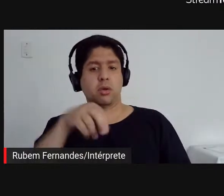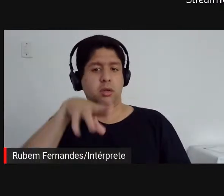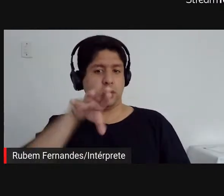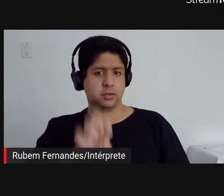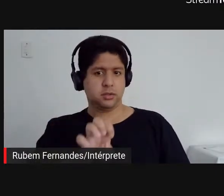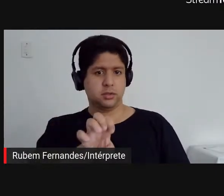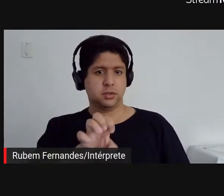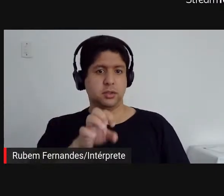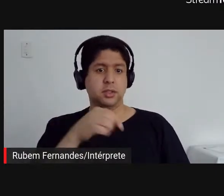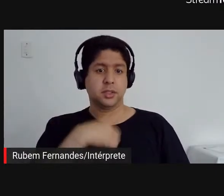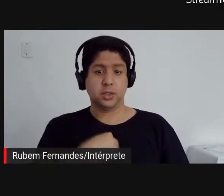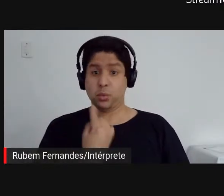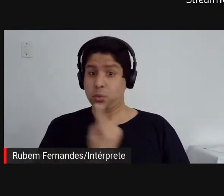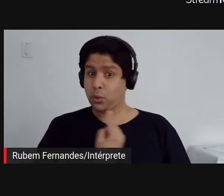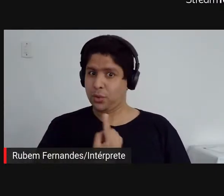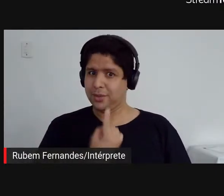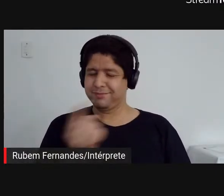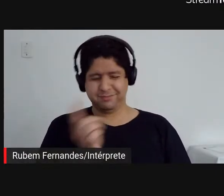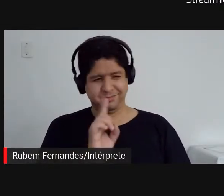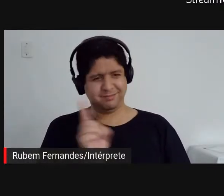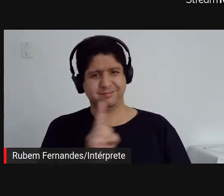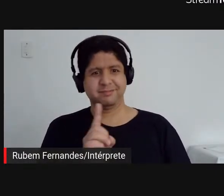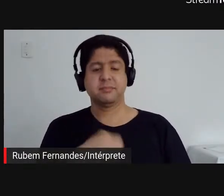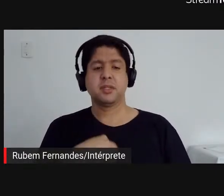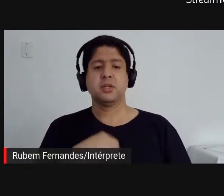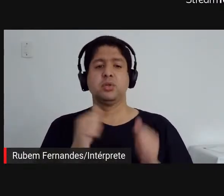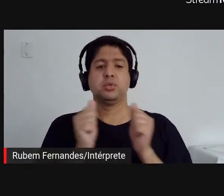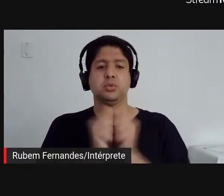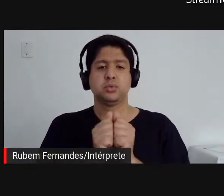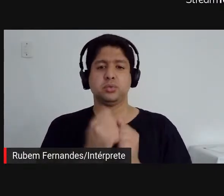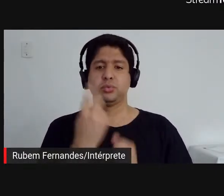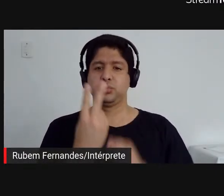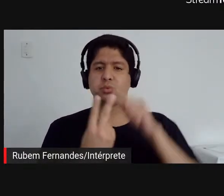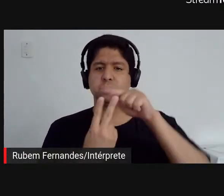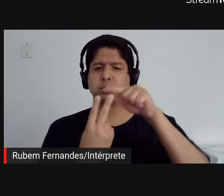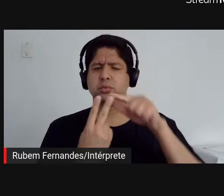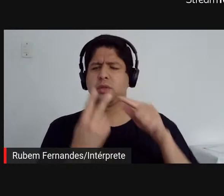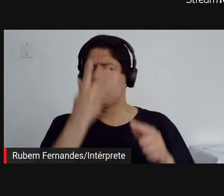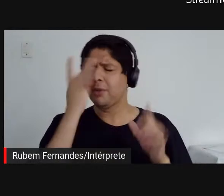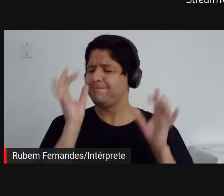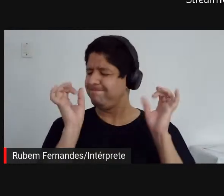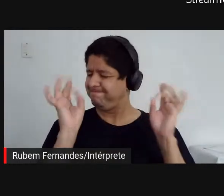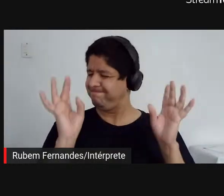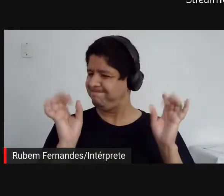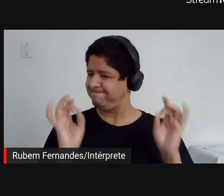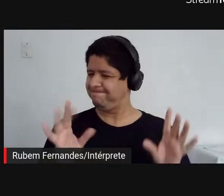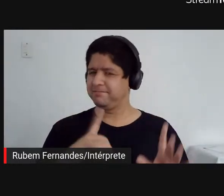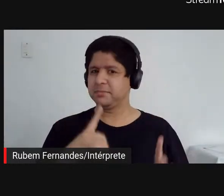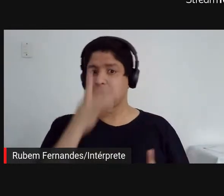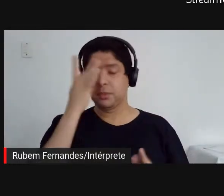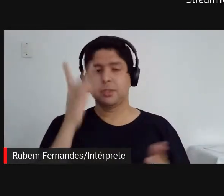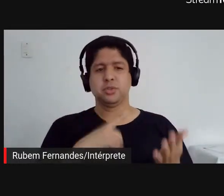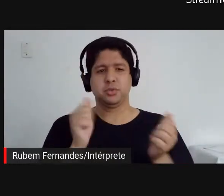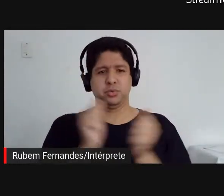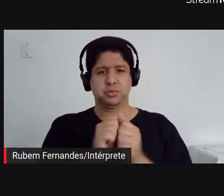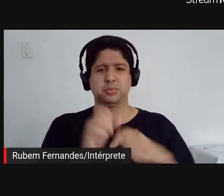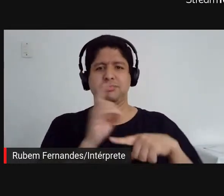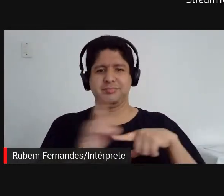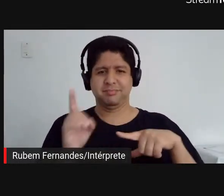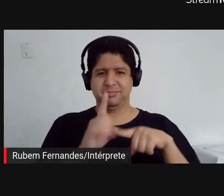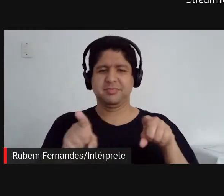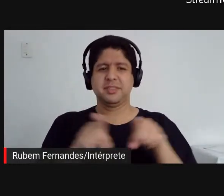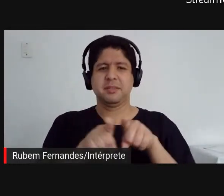não estou sozinha aqui hoje. Eu estou acompanhada por duas pessoas incríveis, além do pessoal da Dirac, que